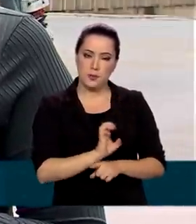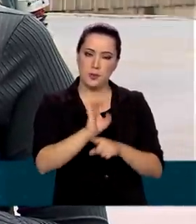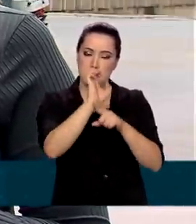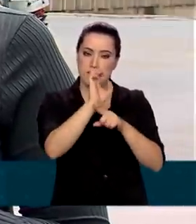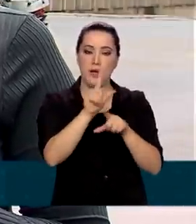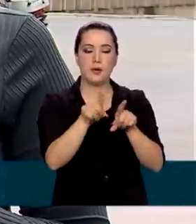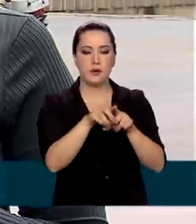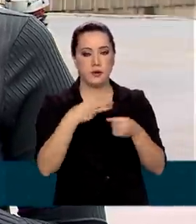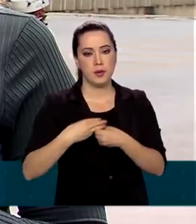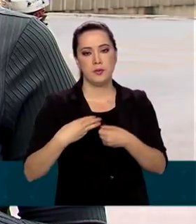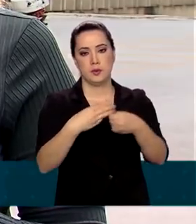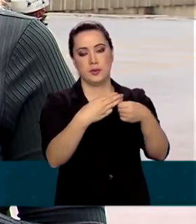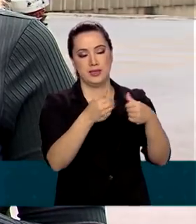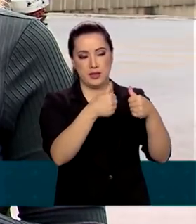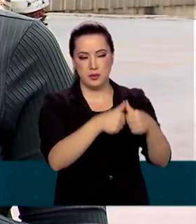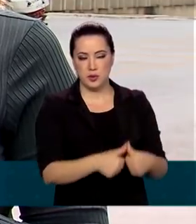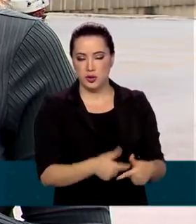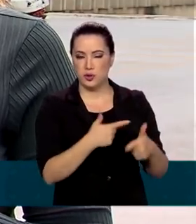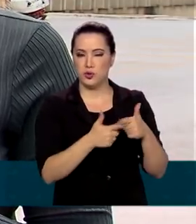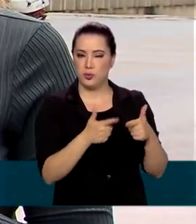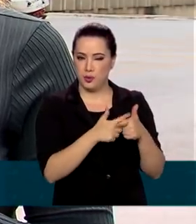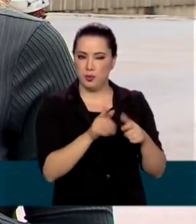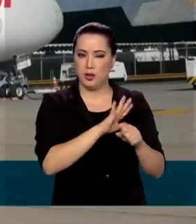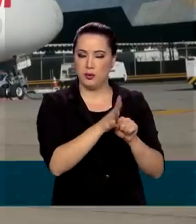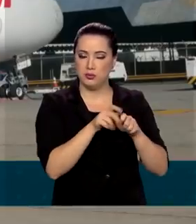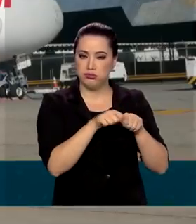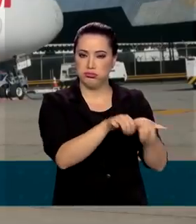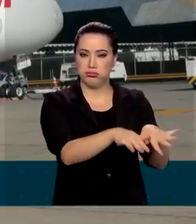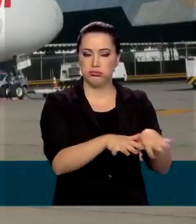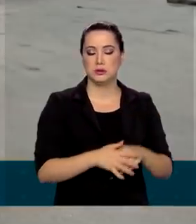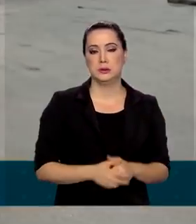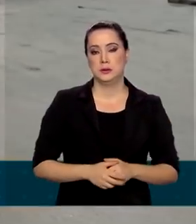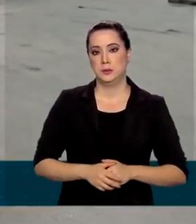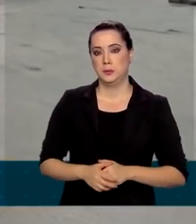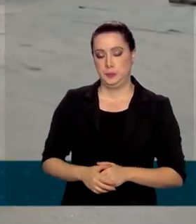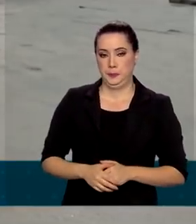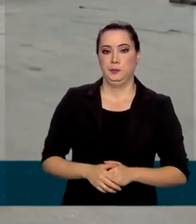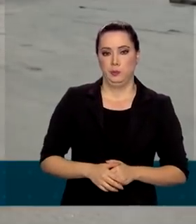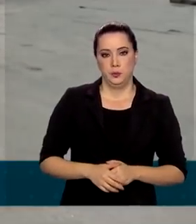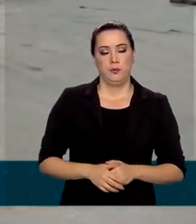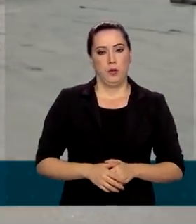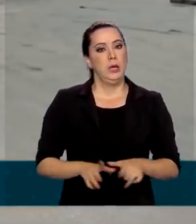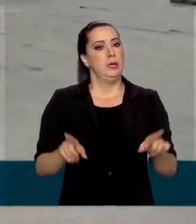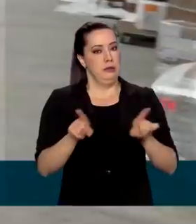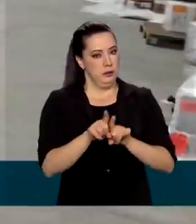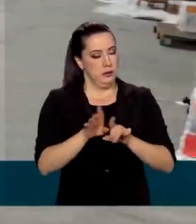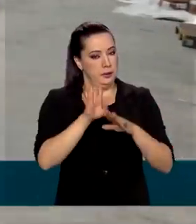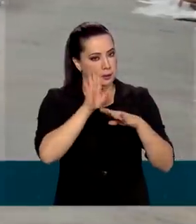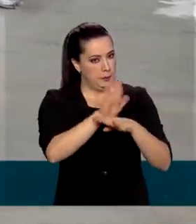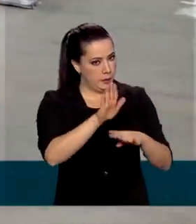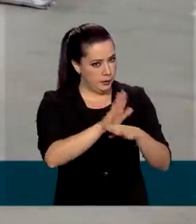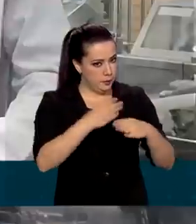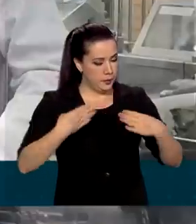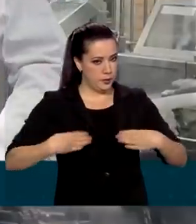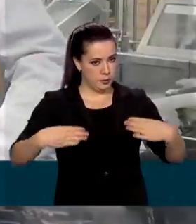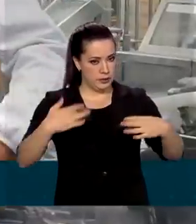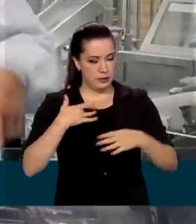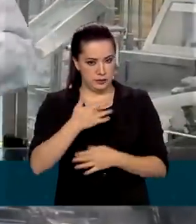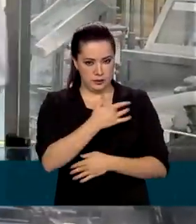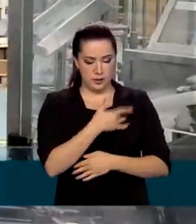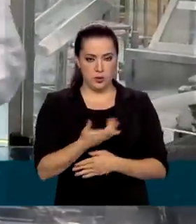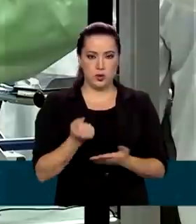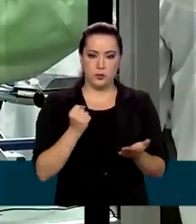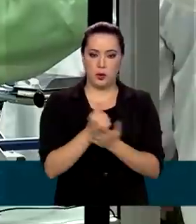municípios no enfrentamento da Covid-19. Outra medida de apoio ao sistema de saúde é para aquisição e